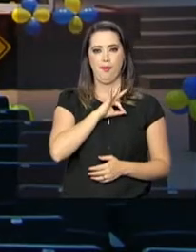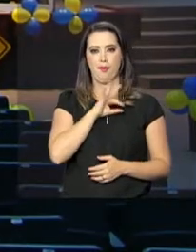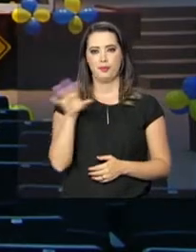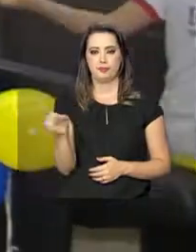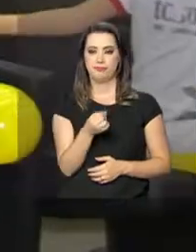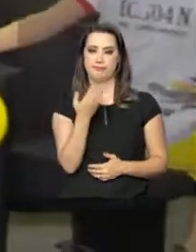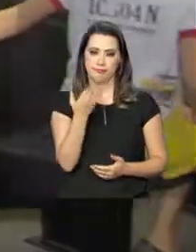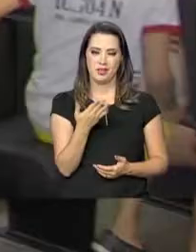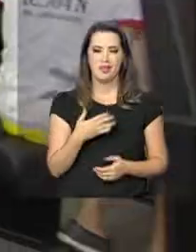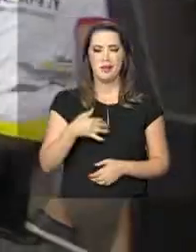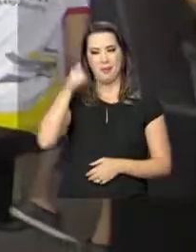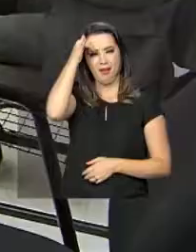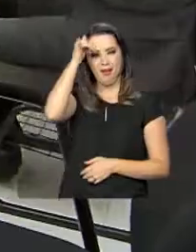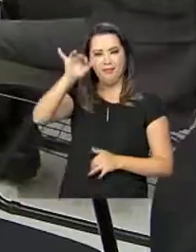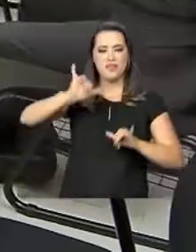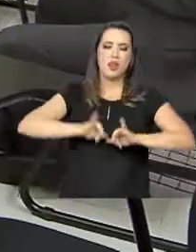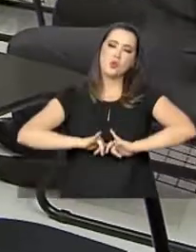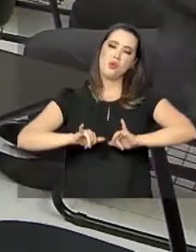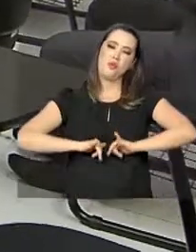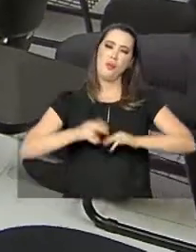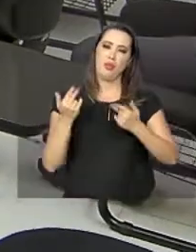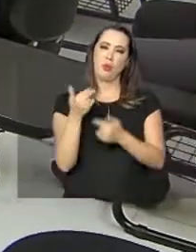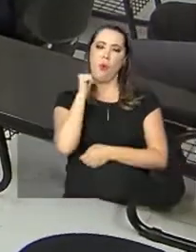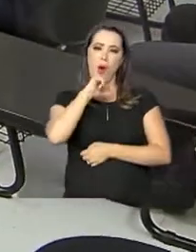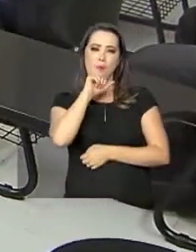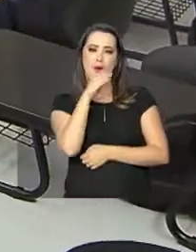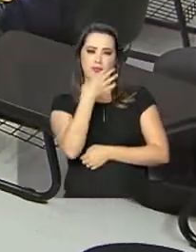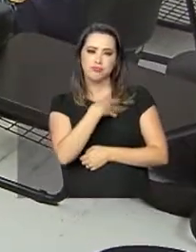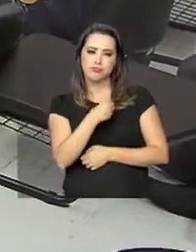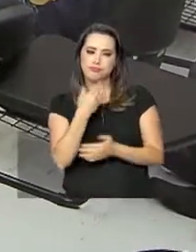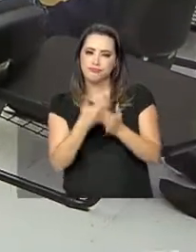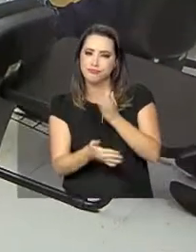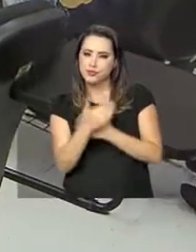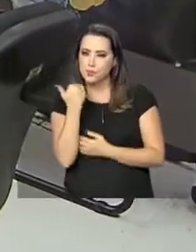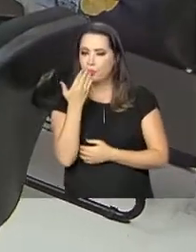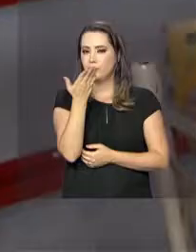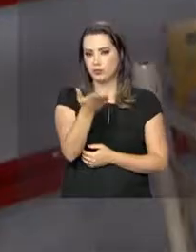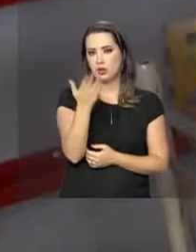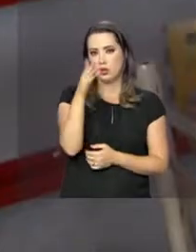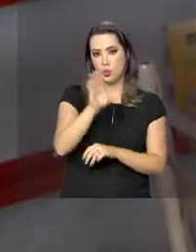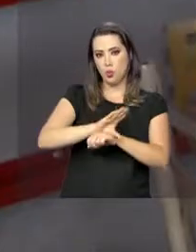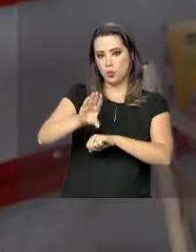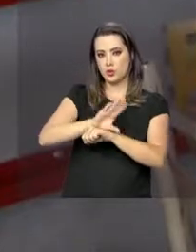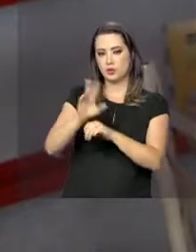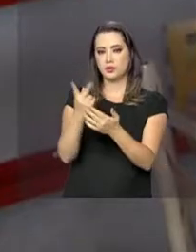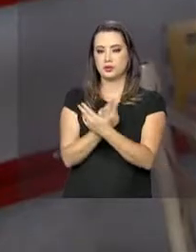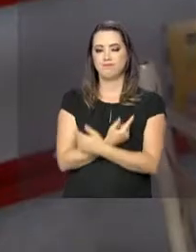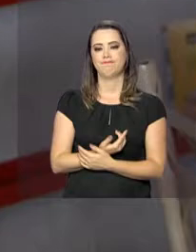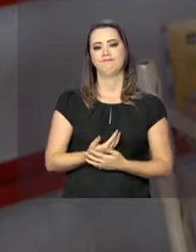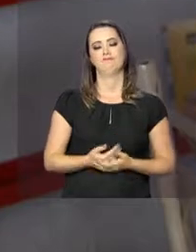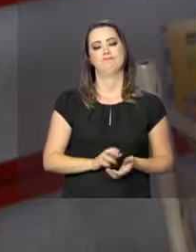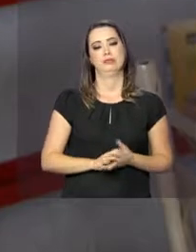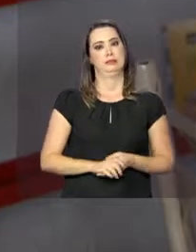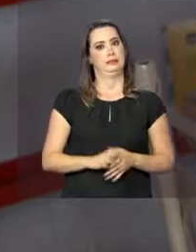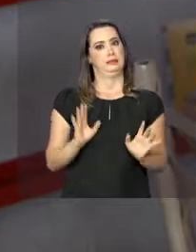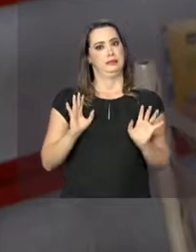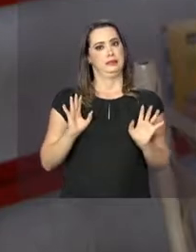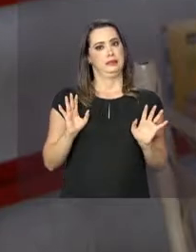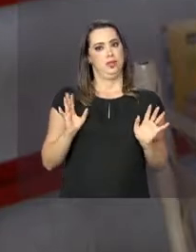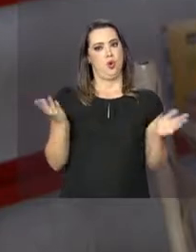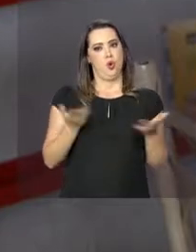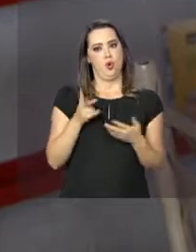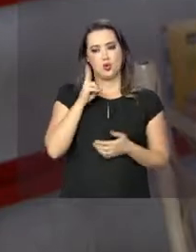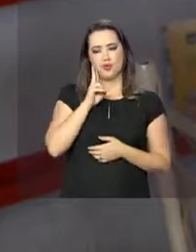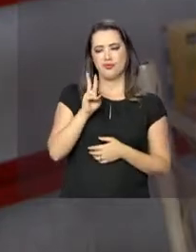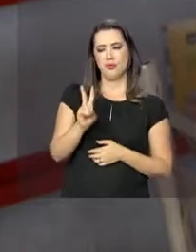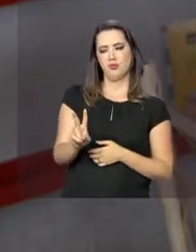que há ações de conscientização e cursos de reciclagens são realizados. Hoje o meu olhar é, como eu te disse, é